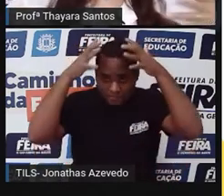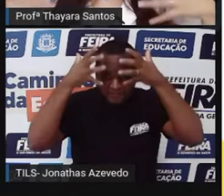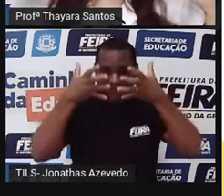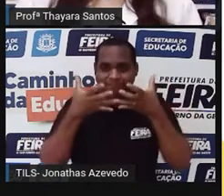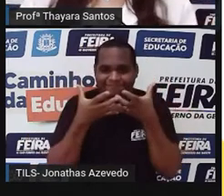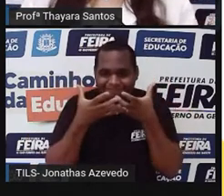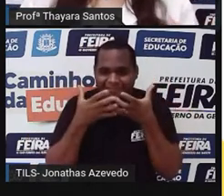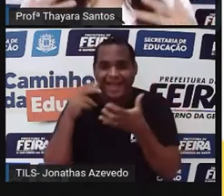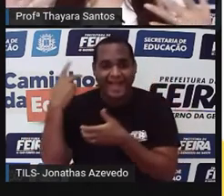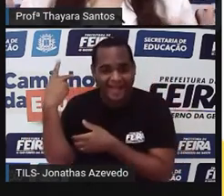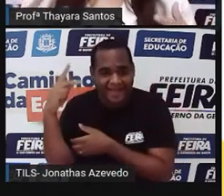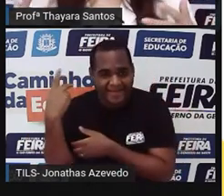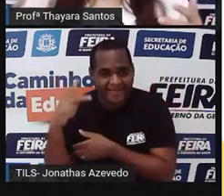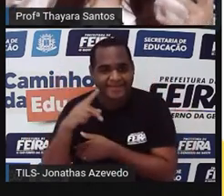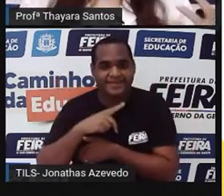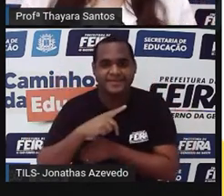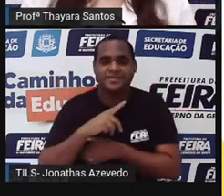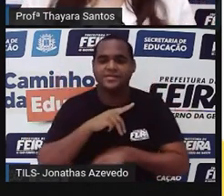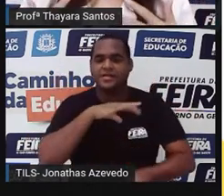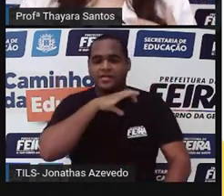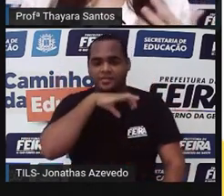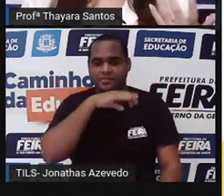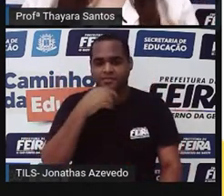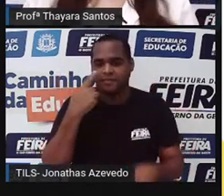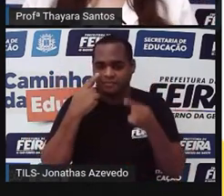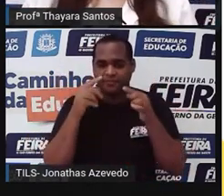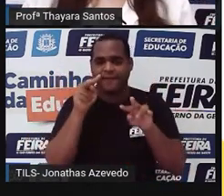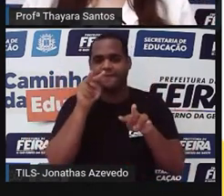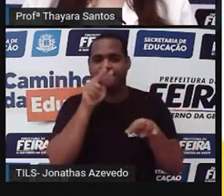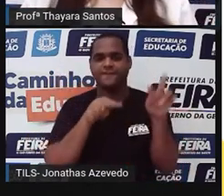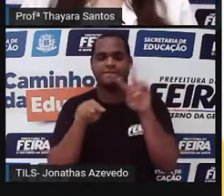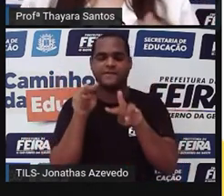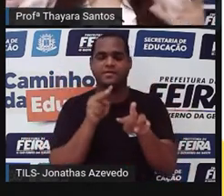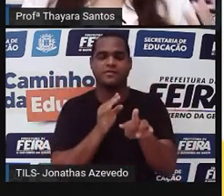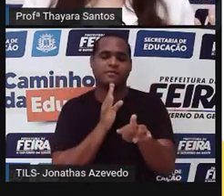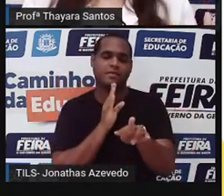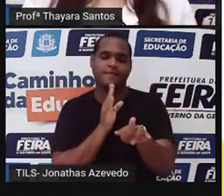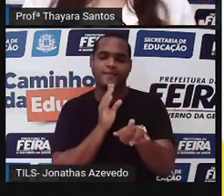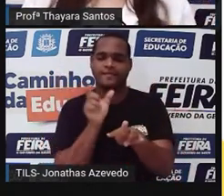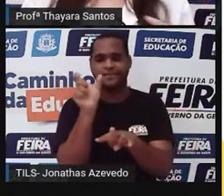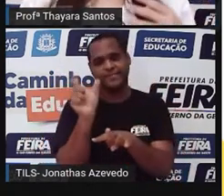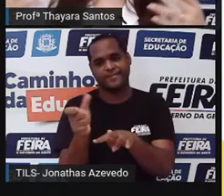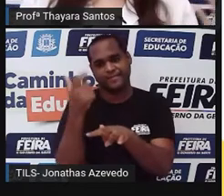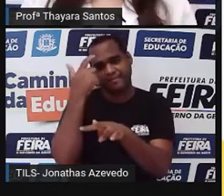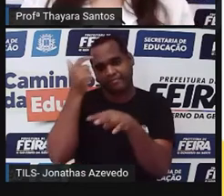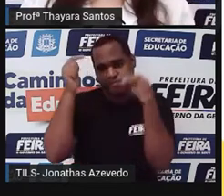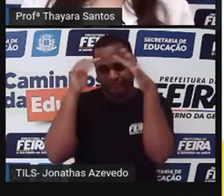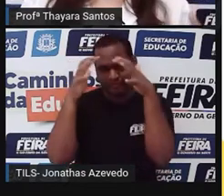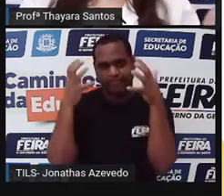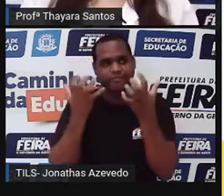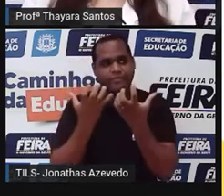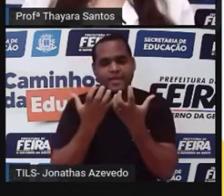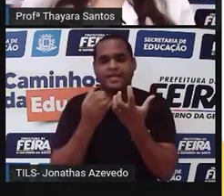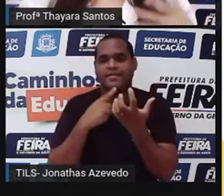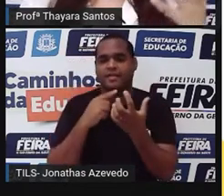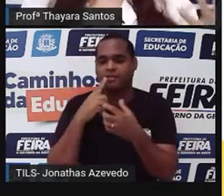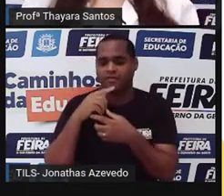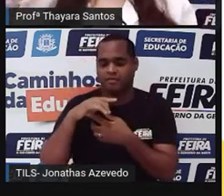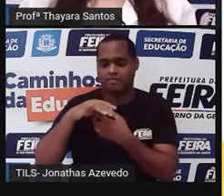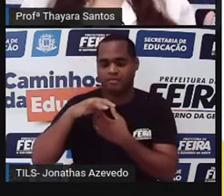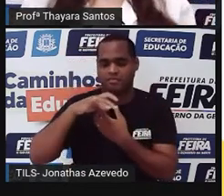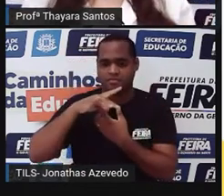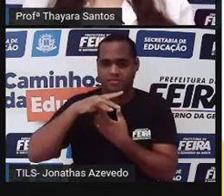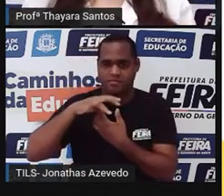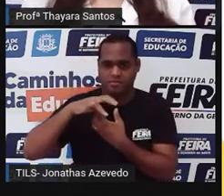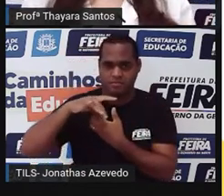A gente consegue visualizar bem, Reconhecer bem esse grupo, porque eles têm uma cabeça bem desenvolvida, com os tentáculos, com